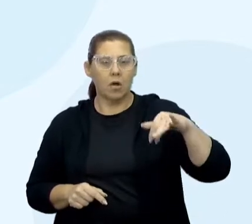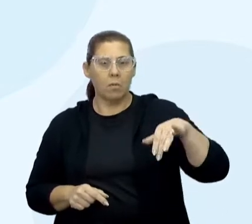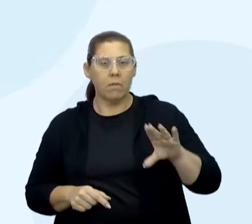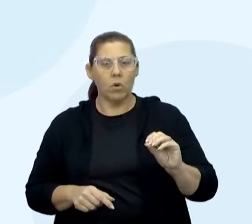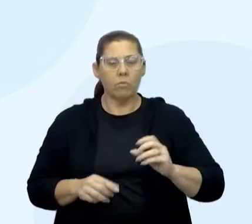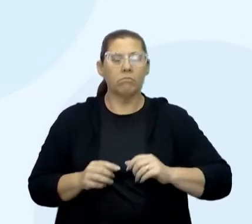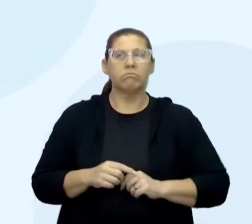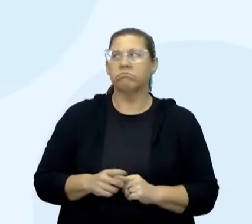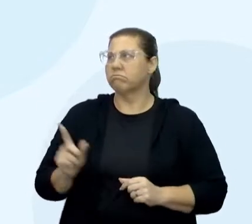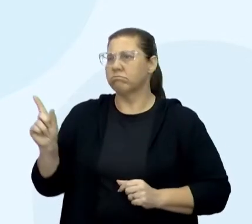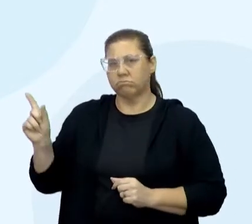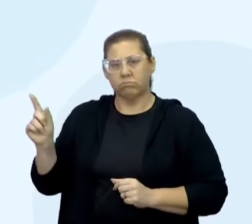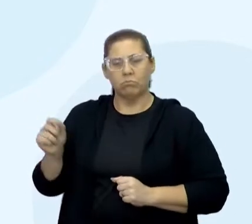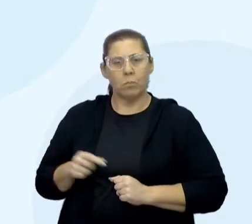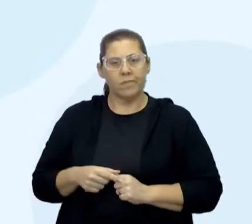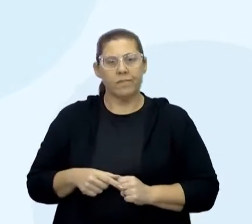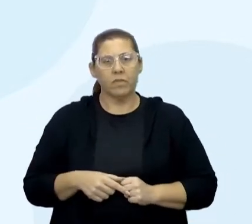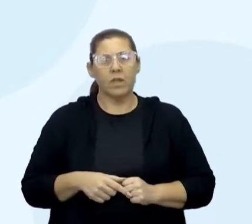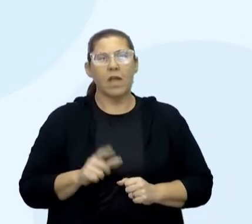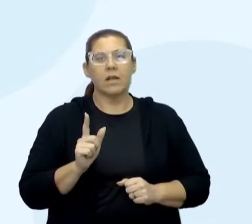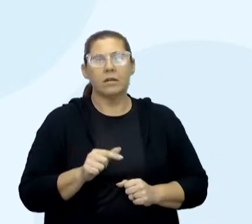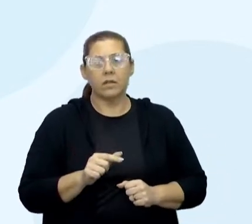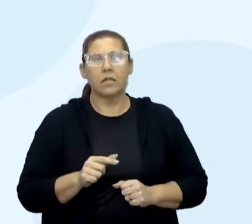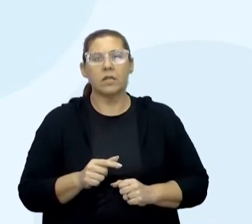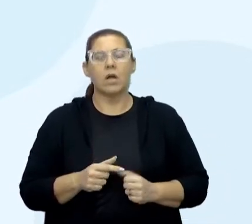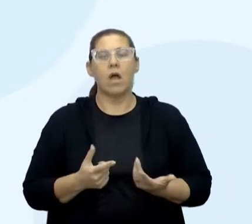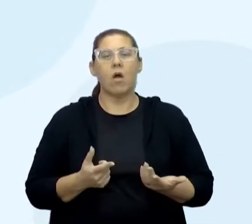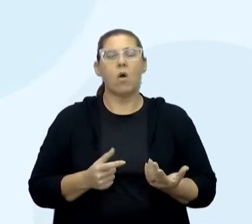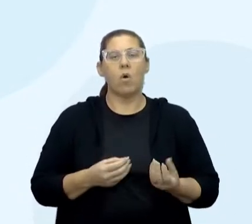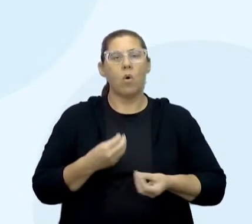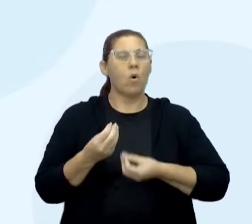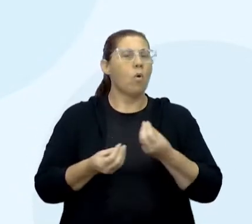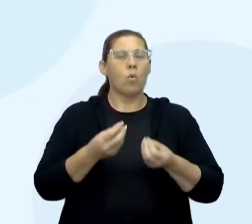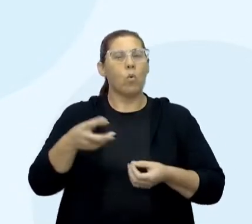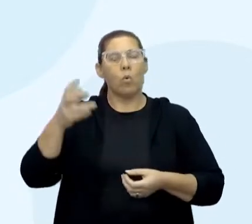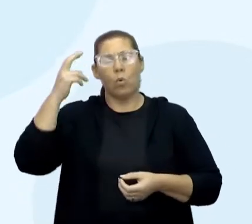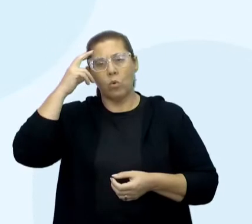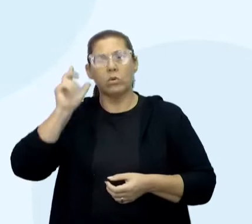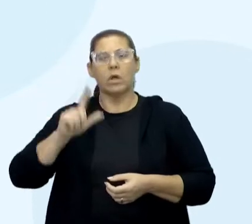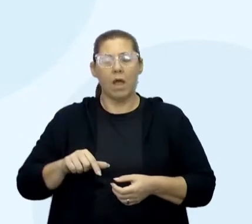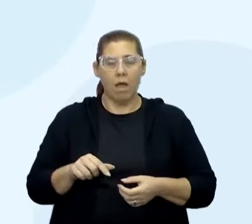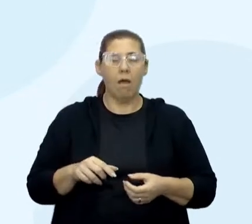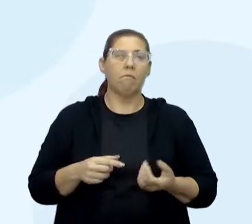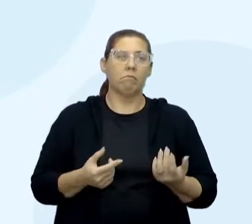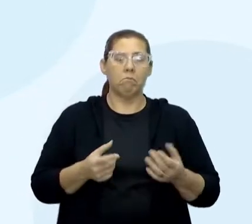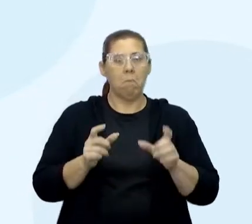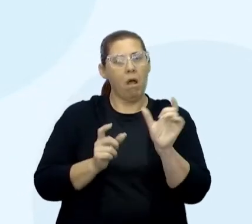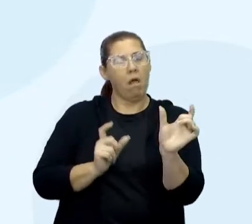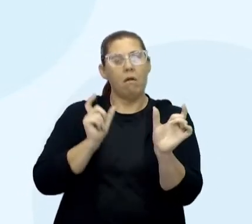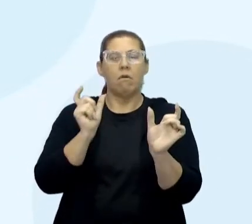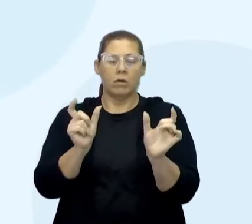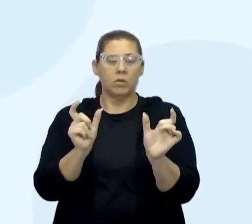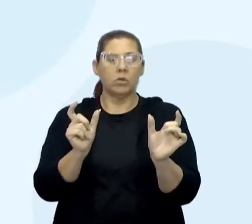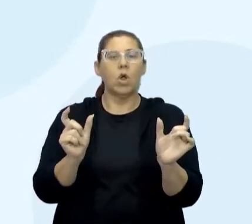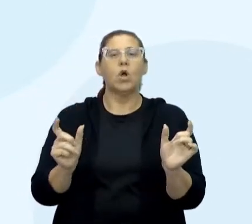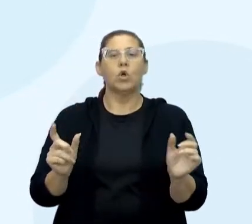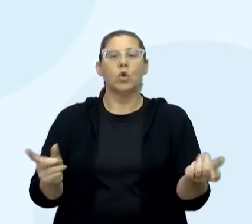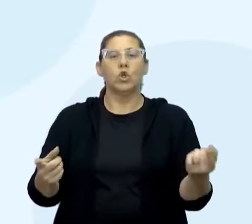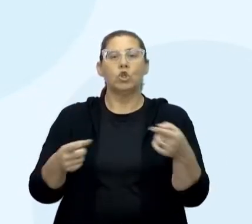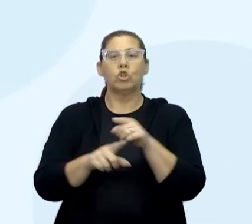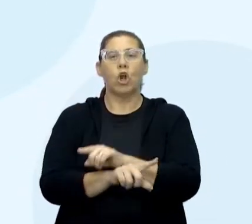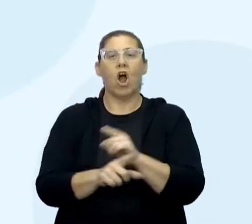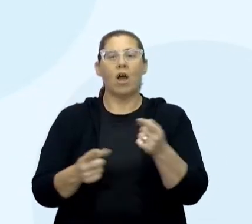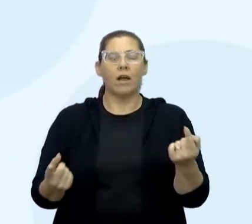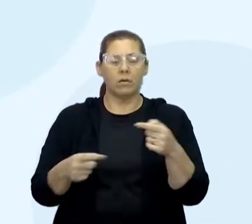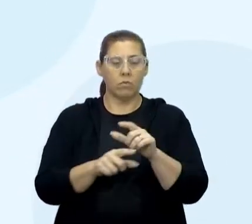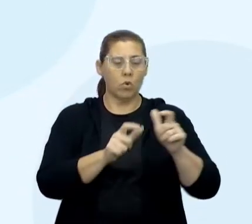Bora lá. Intercâmbio educacional e estudantil ou cultural são expressões que designam a troca mútua de estudantes